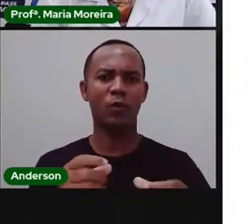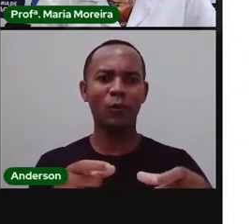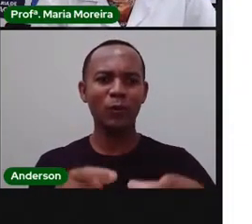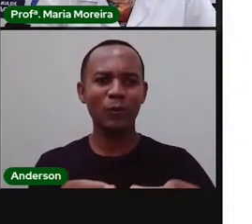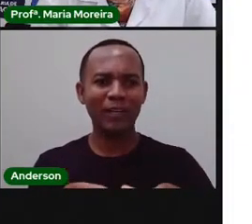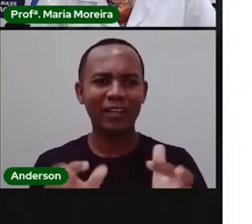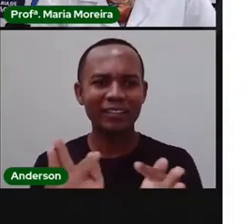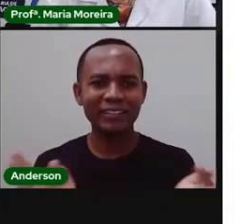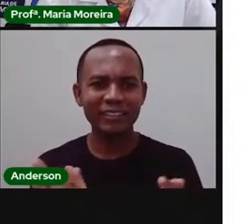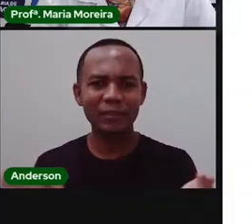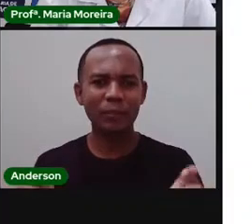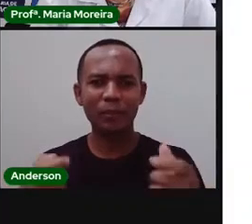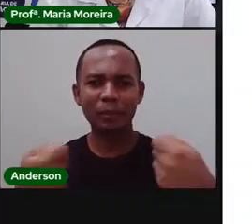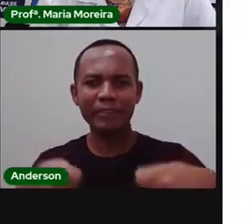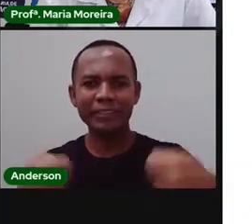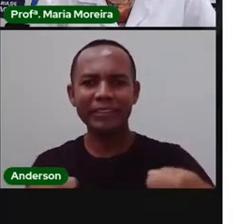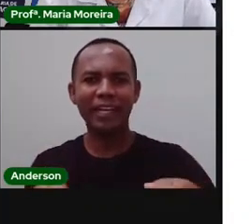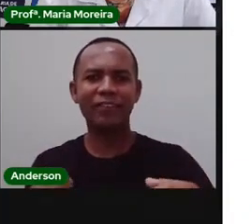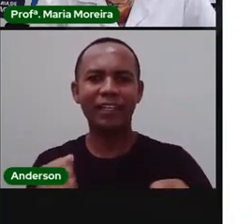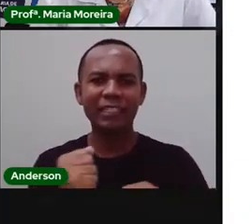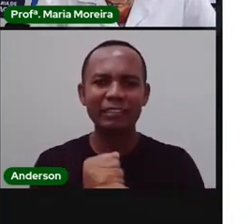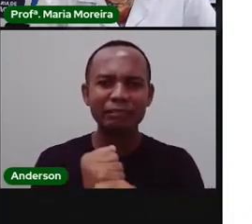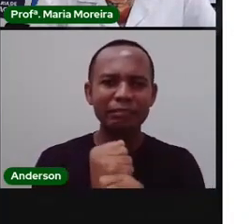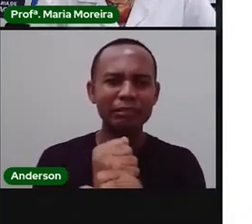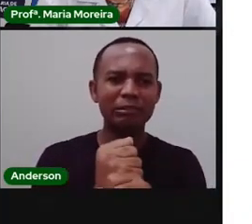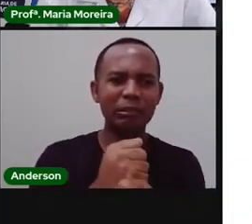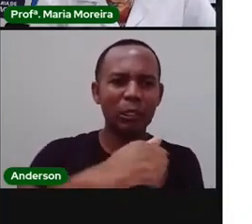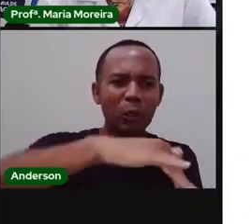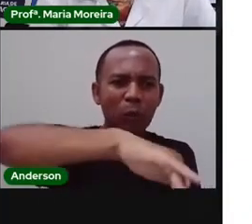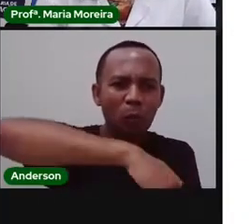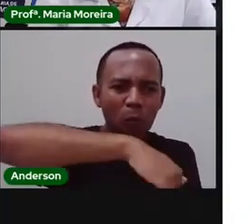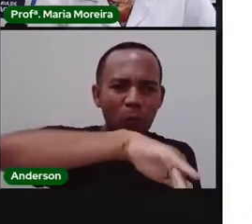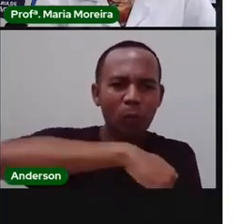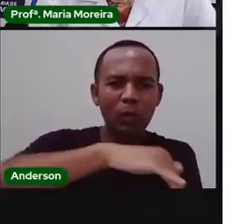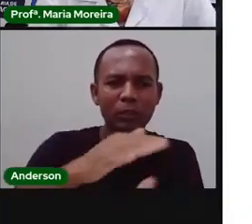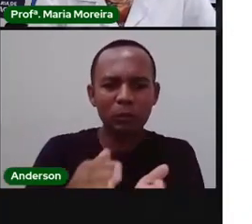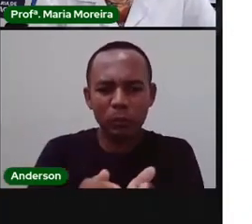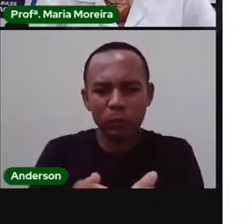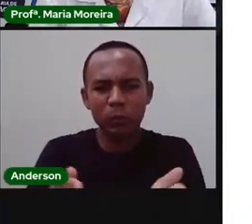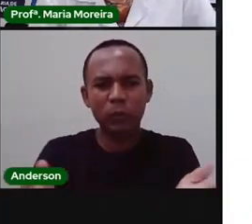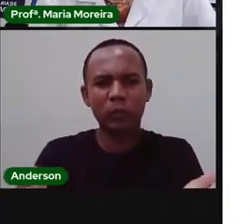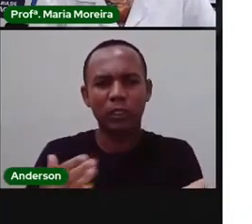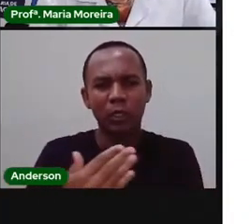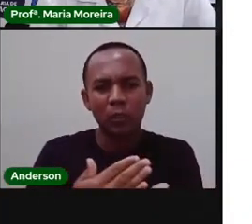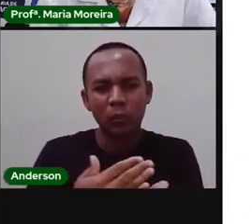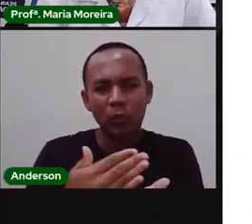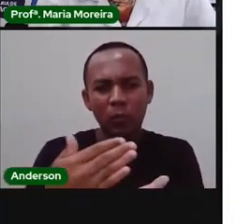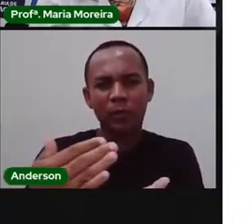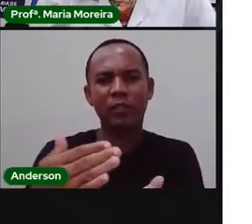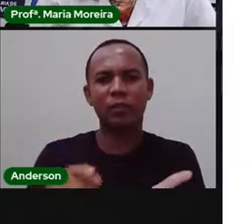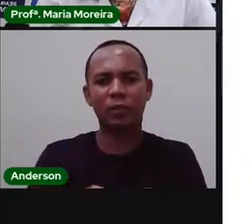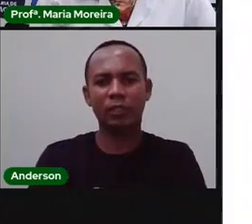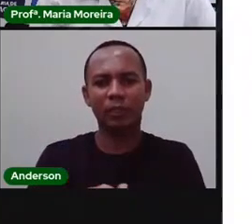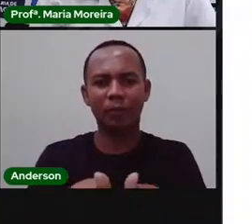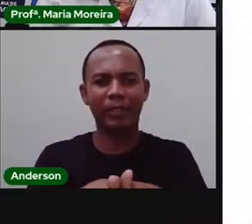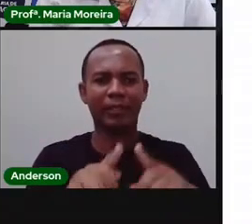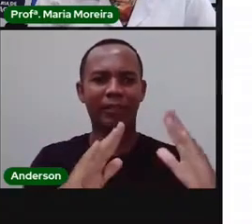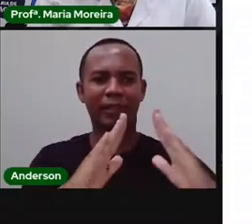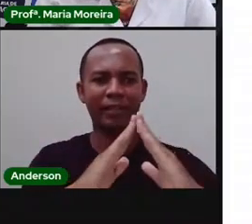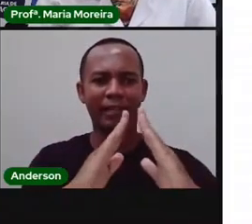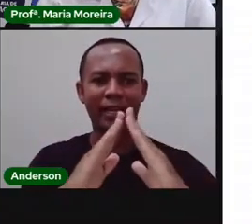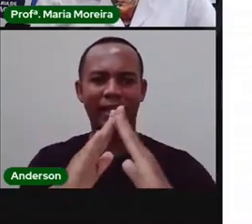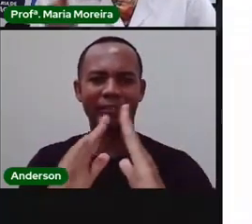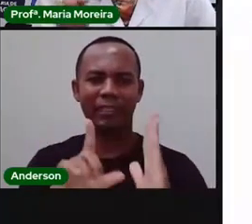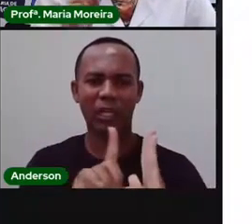exigiu a construção de ruas largas, né? Onde começaram a ser instaladas casas comerciais.